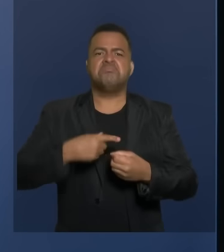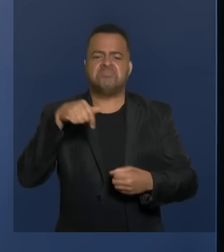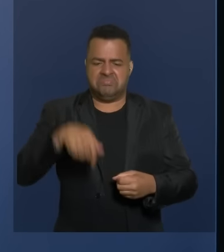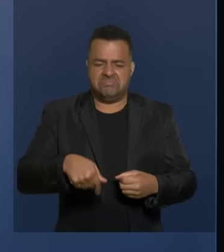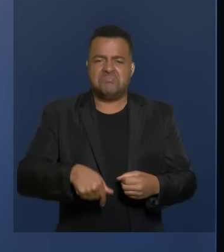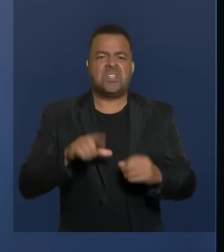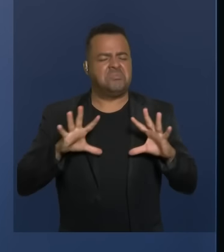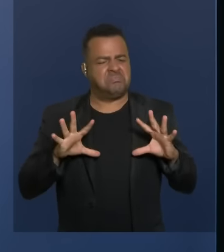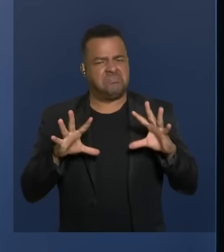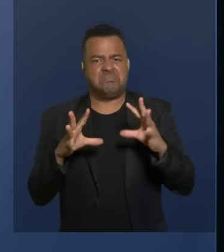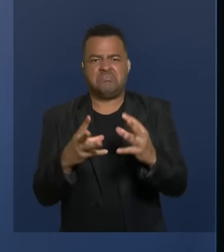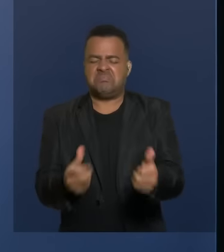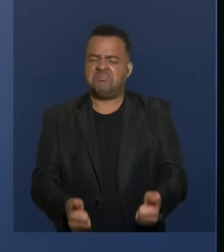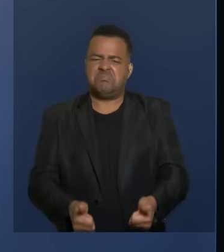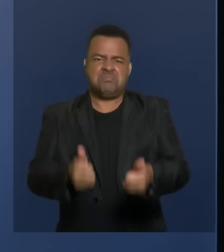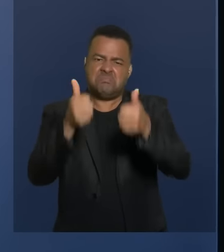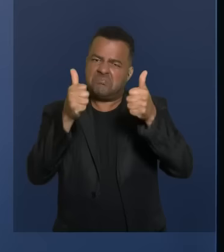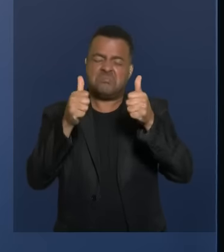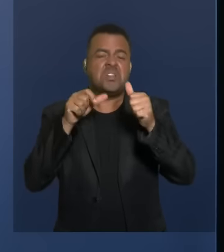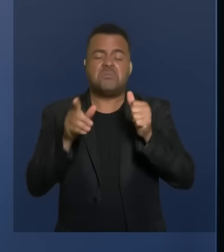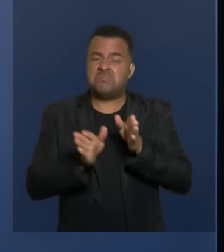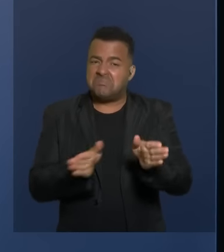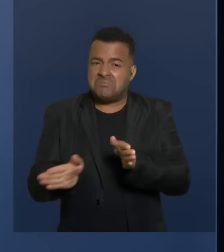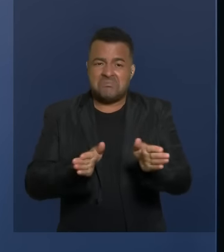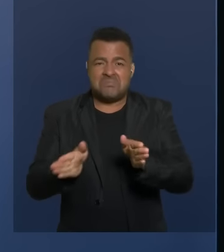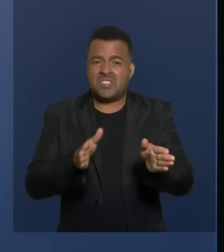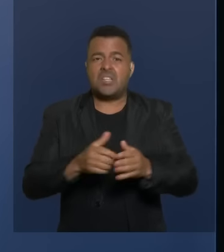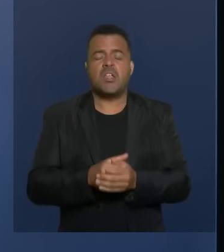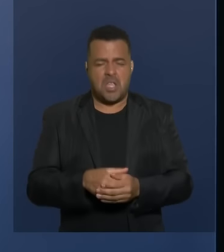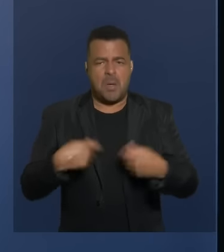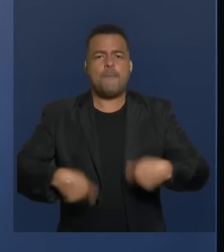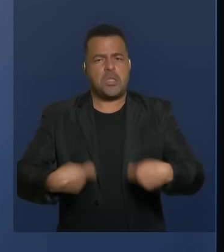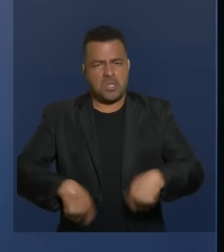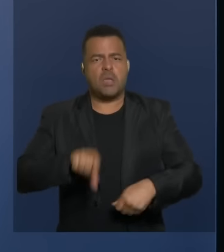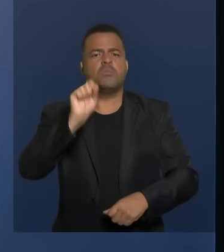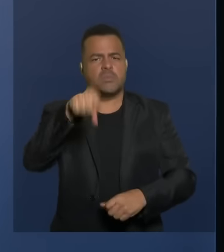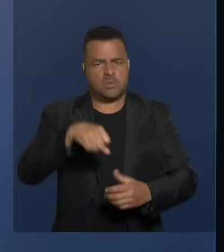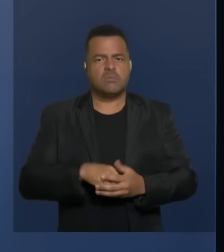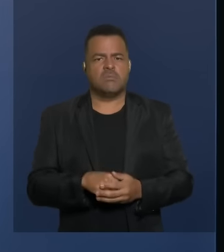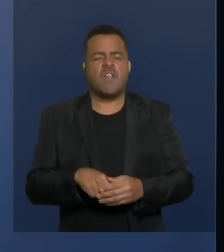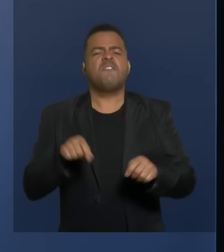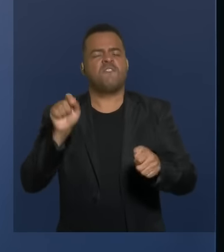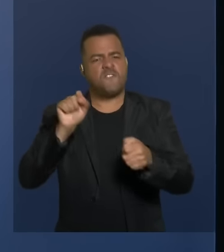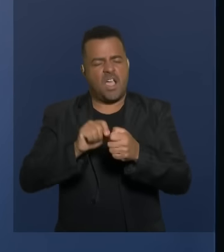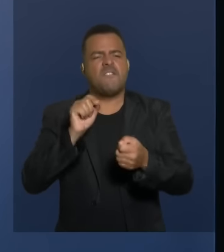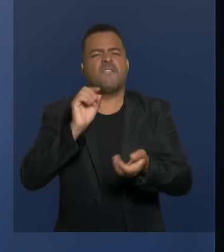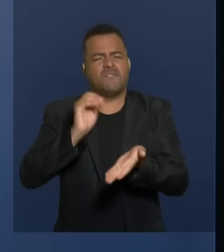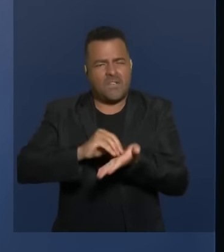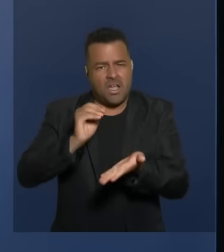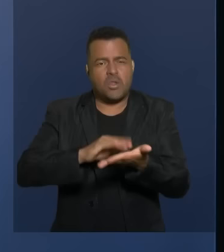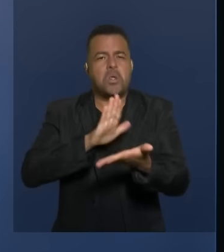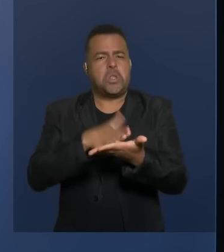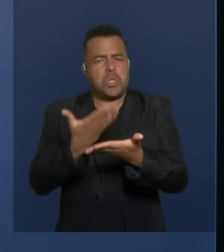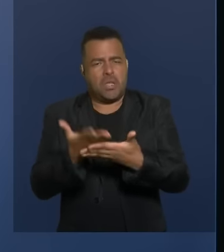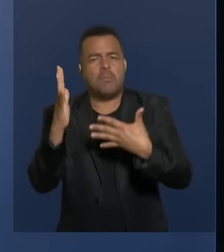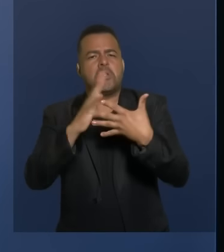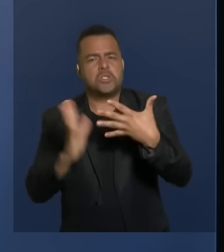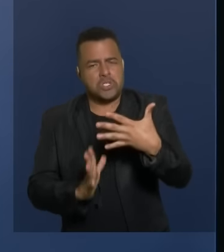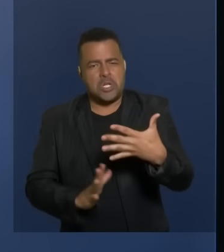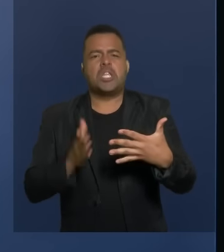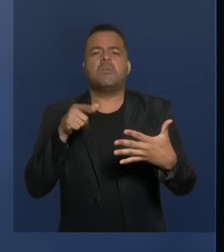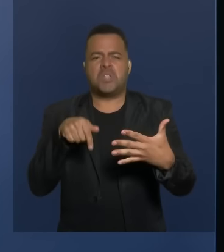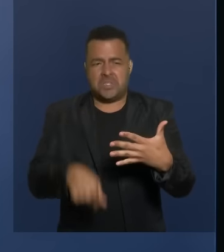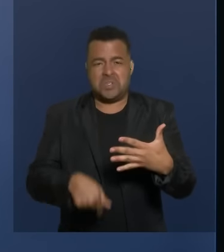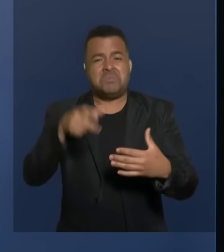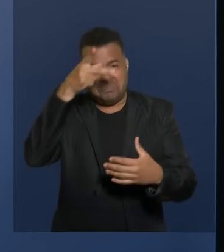para todos. nós precisamos, sim, não temos calçadas adequadas, falta intérprete de libras nos espaços públicos,